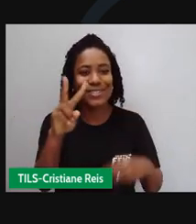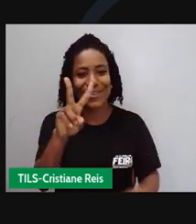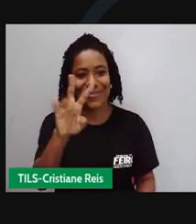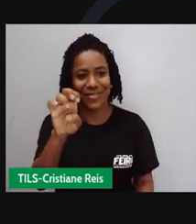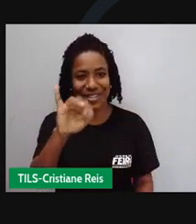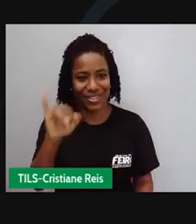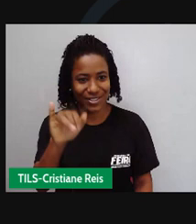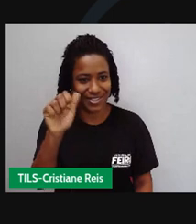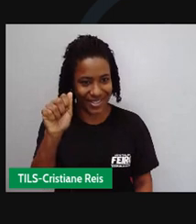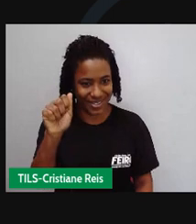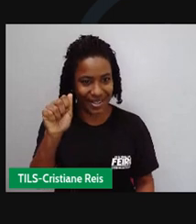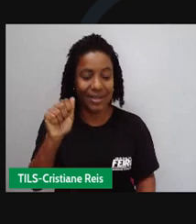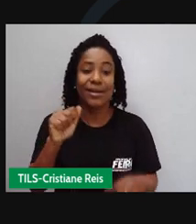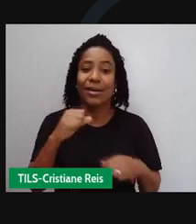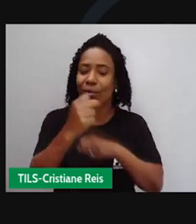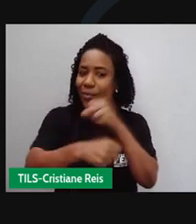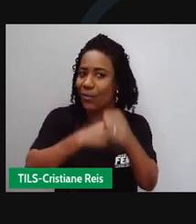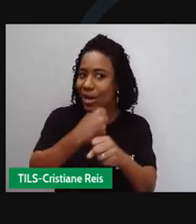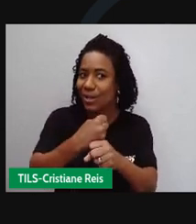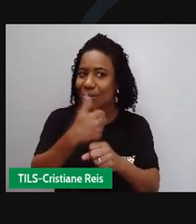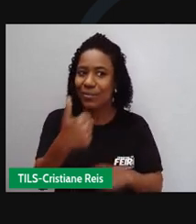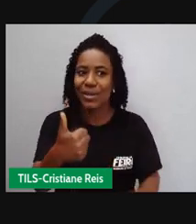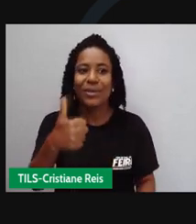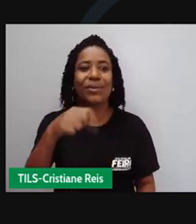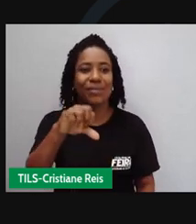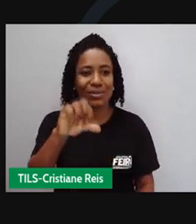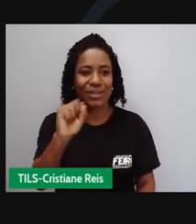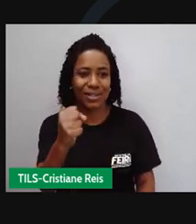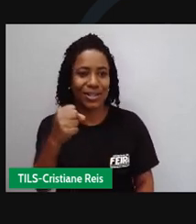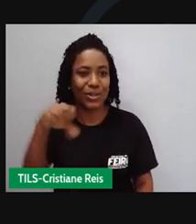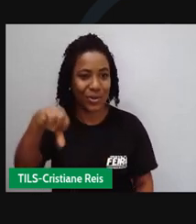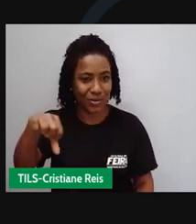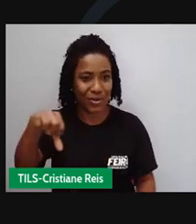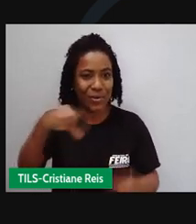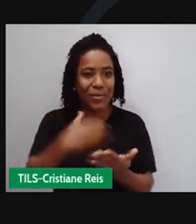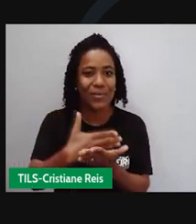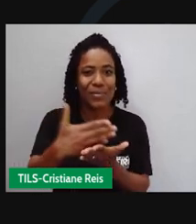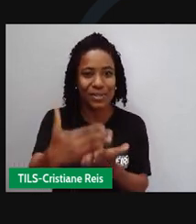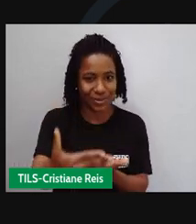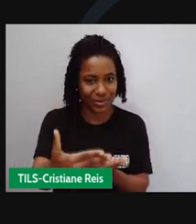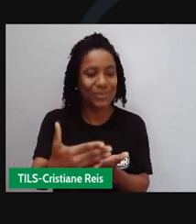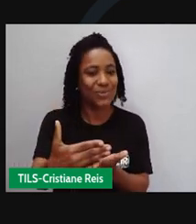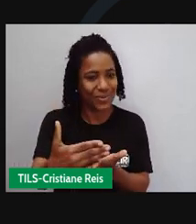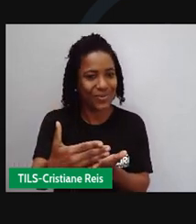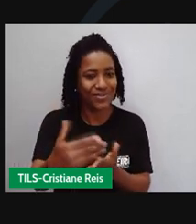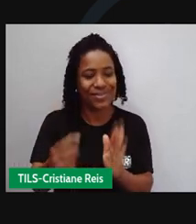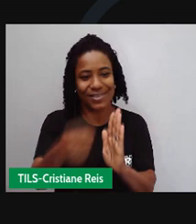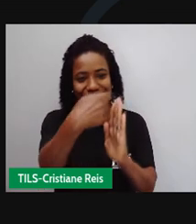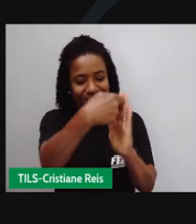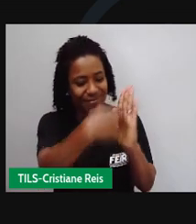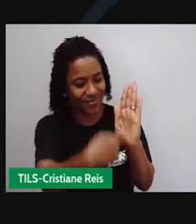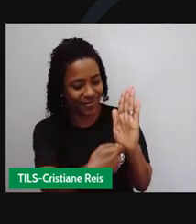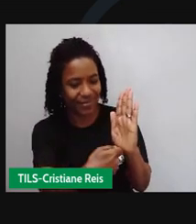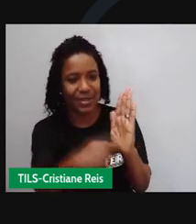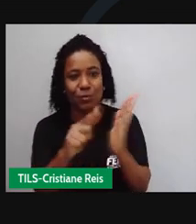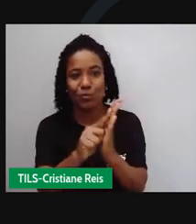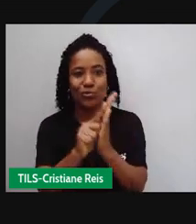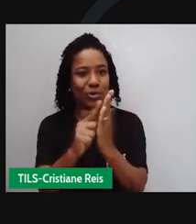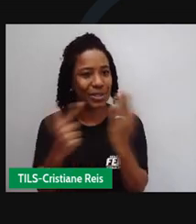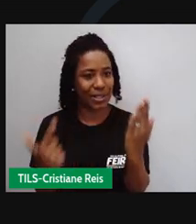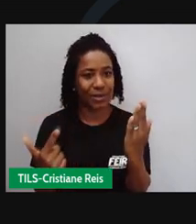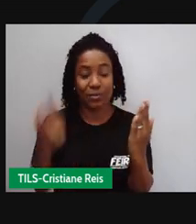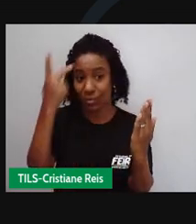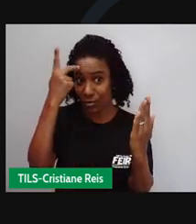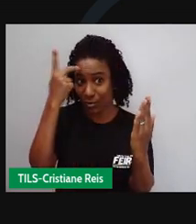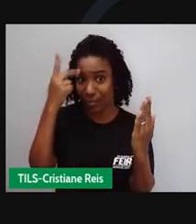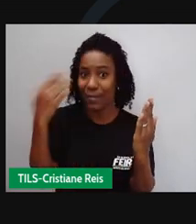Em 1989 começou a escrever uma página dominical para o jornal Estado de São Paulo mantido até